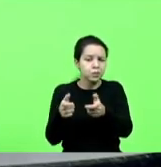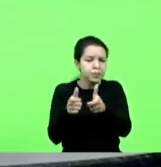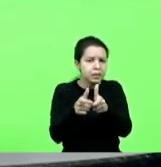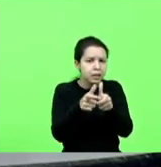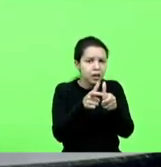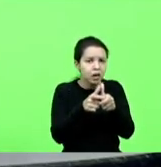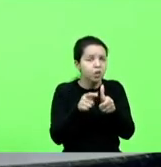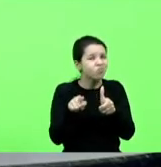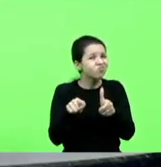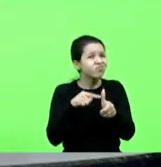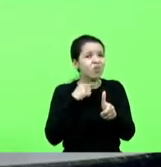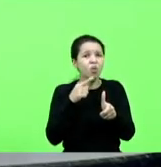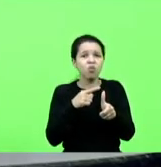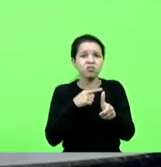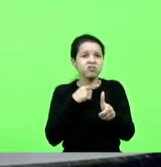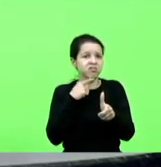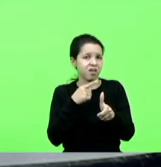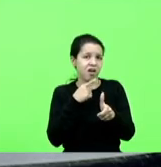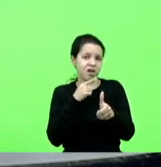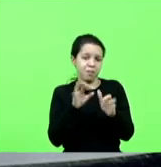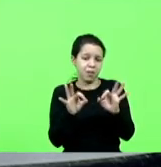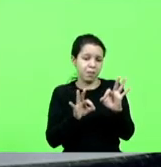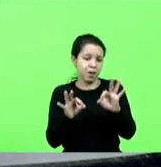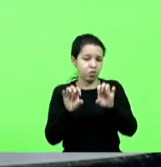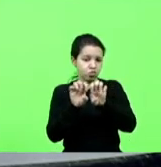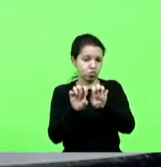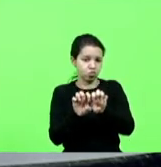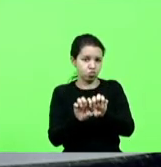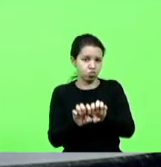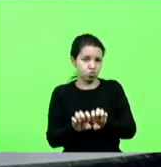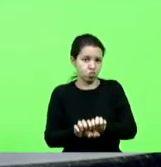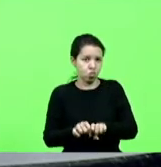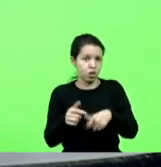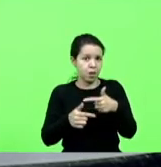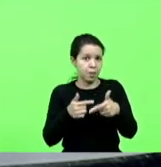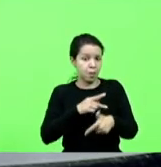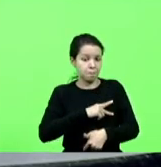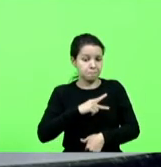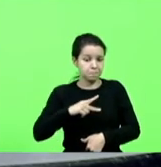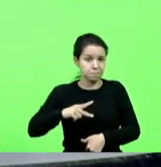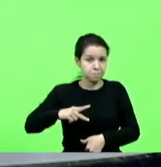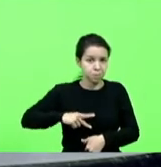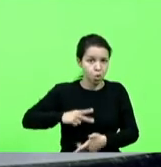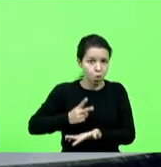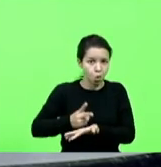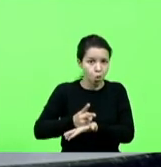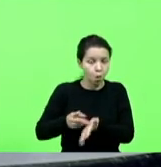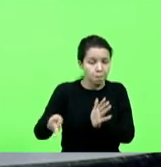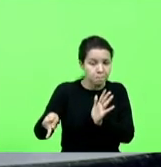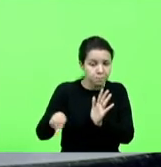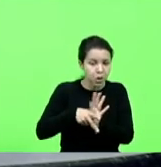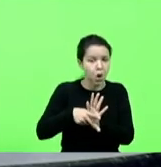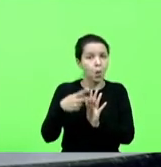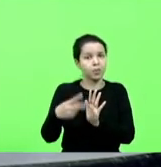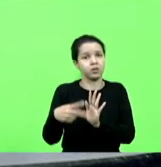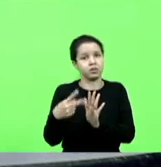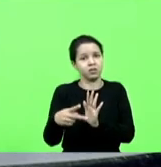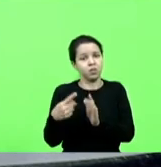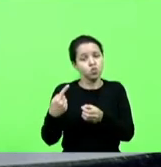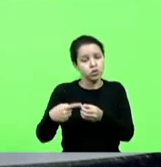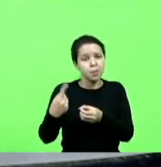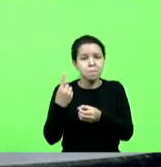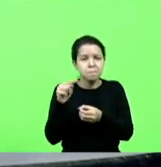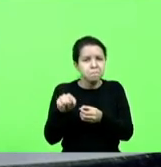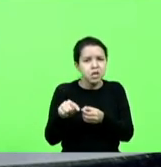condições de criar uma estrutura de serviço público efetivo própria. Município de mil habitantes e cinco mil